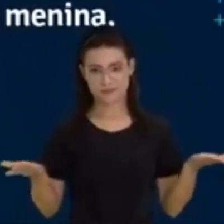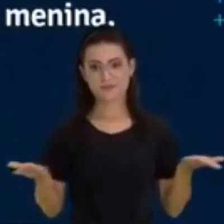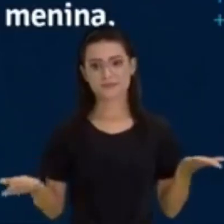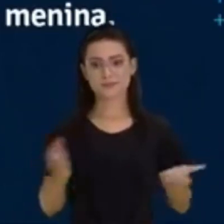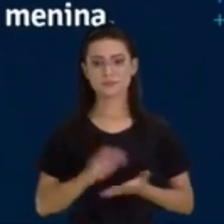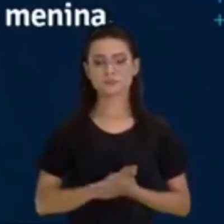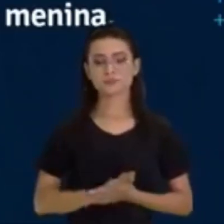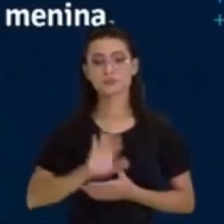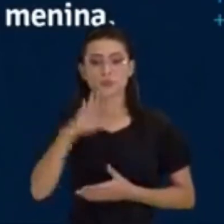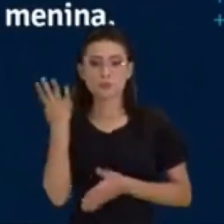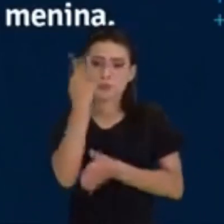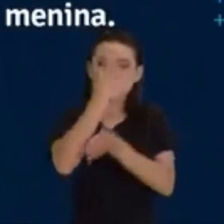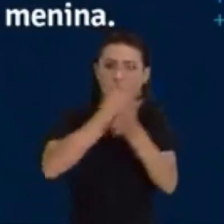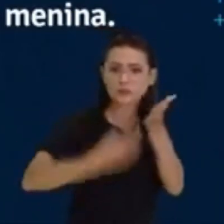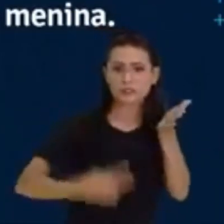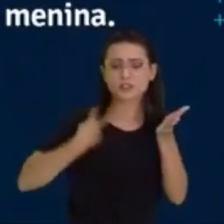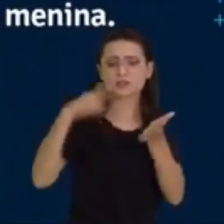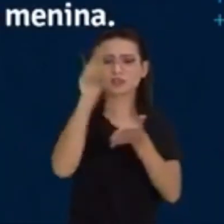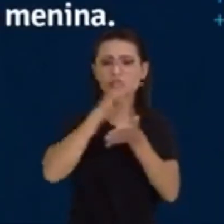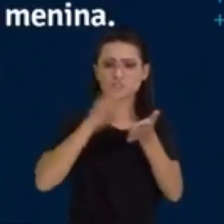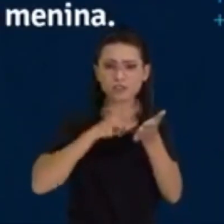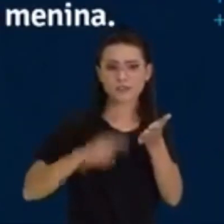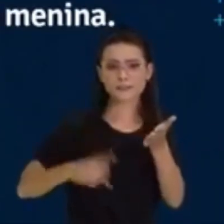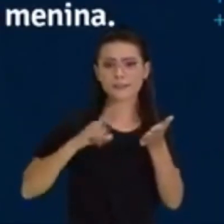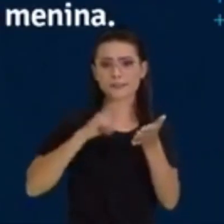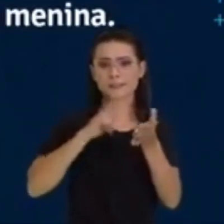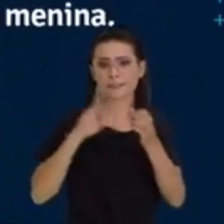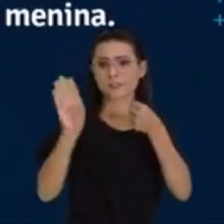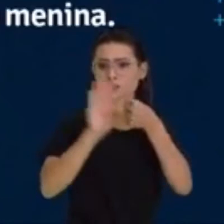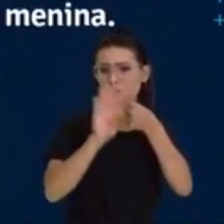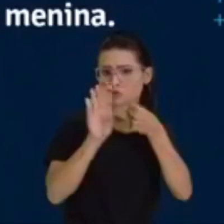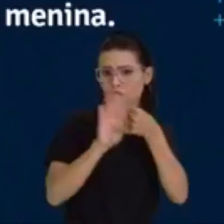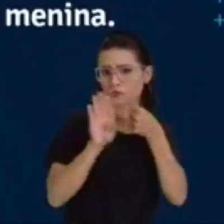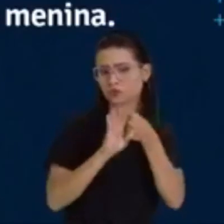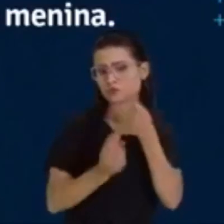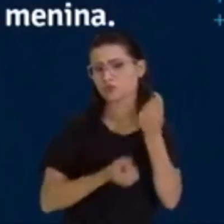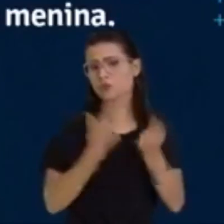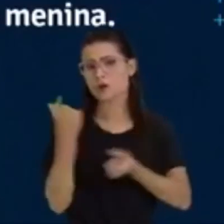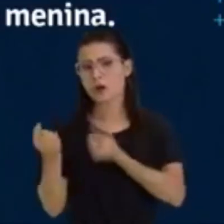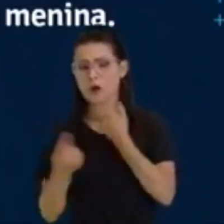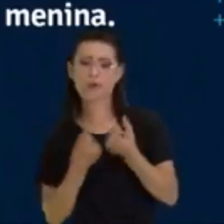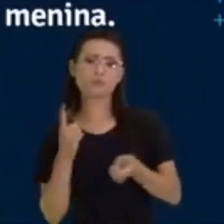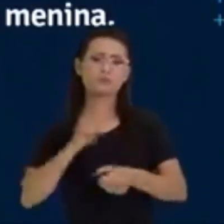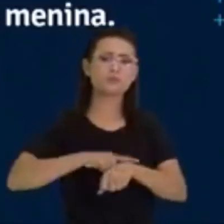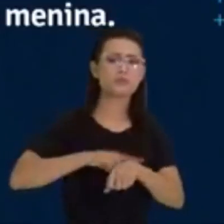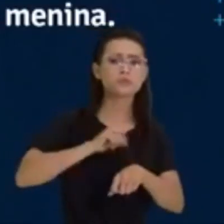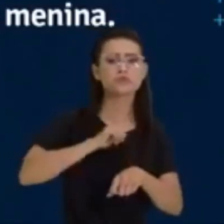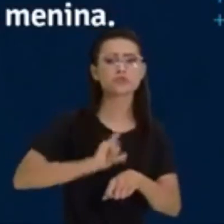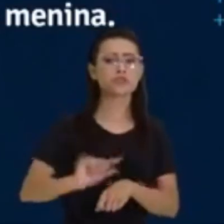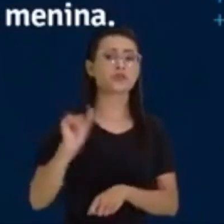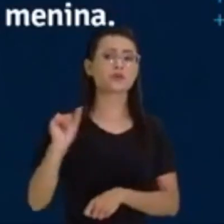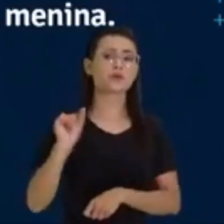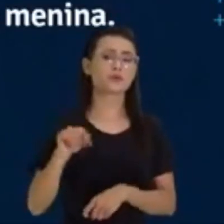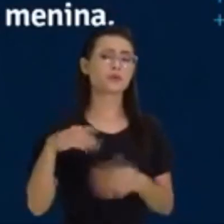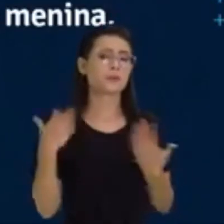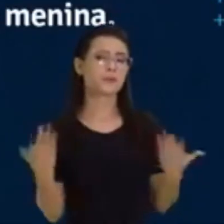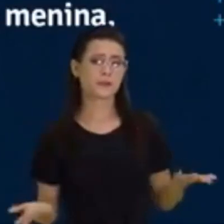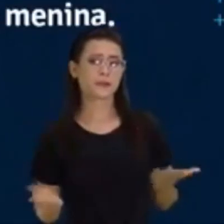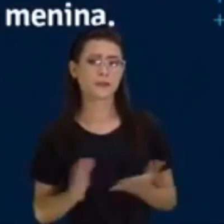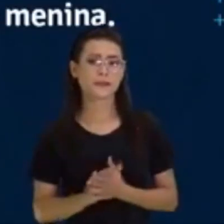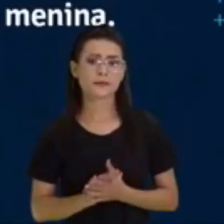um substantivo, esse substantivo, em alguns momentos, como o exemplo que eu dei aqui, ele pode